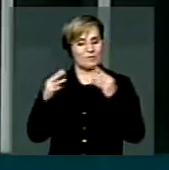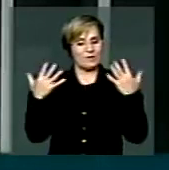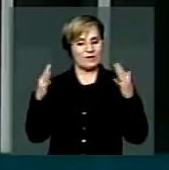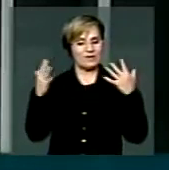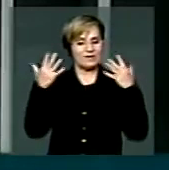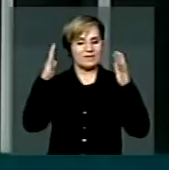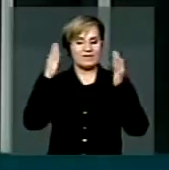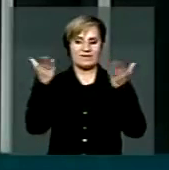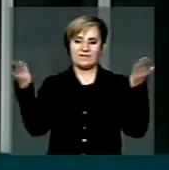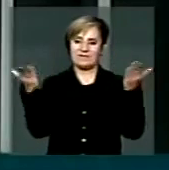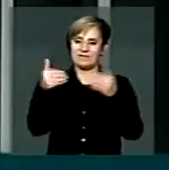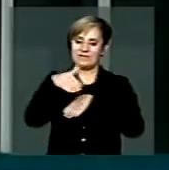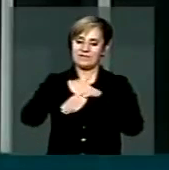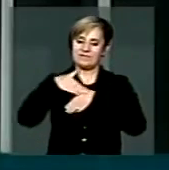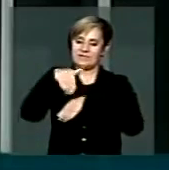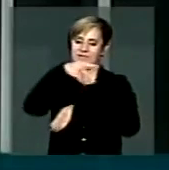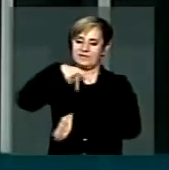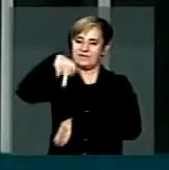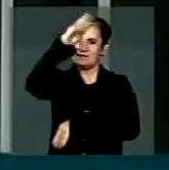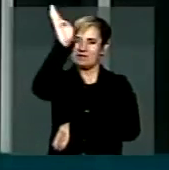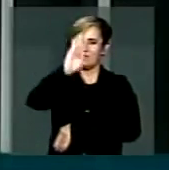este querido Brasil. Muito obrigado.